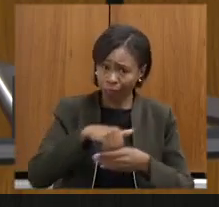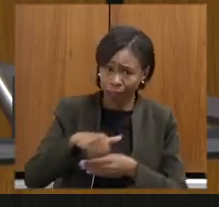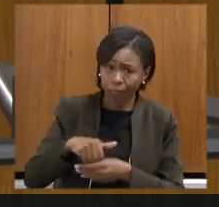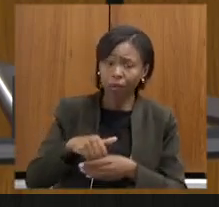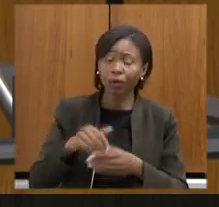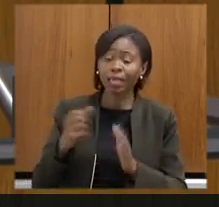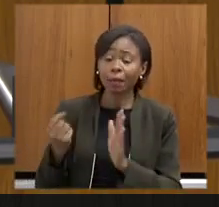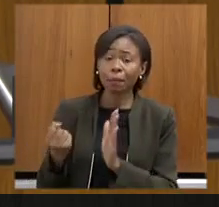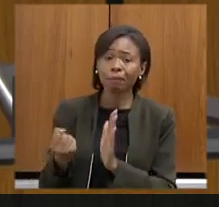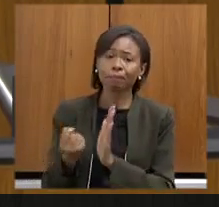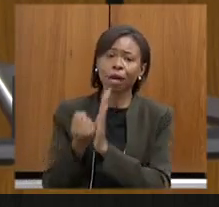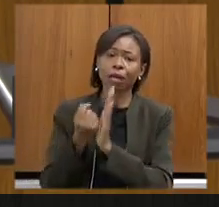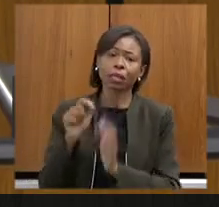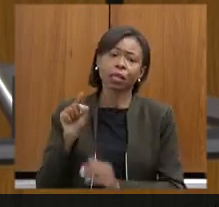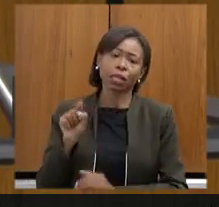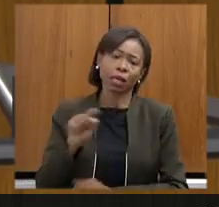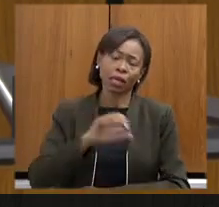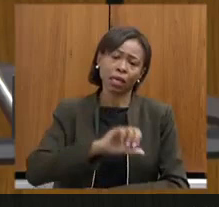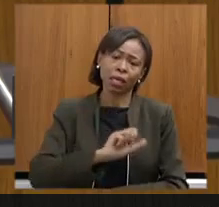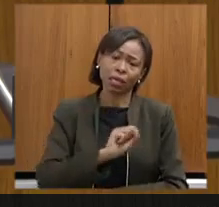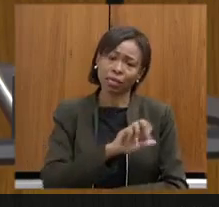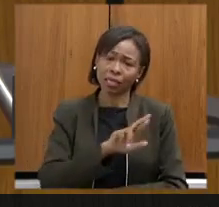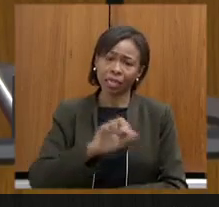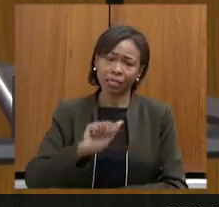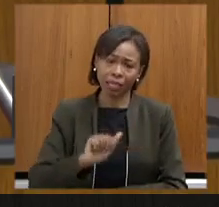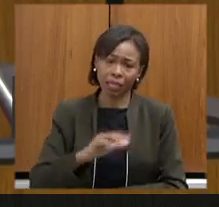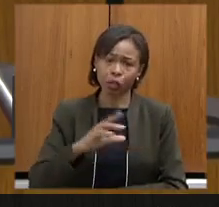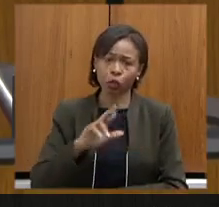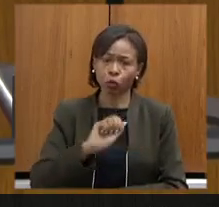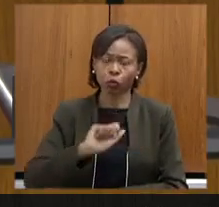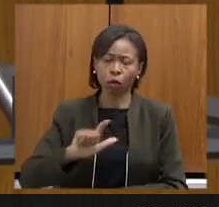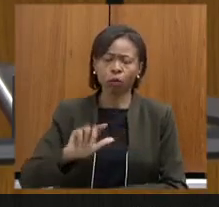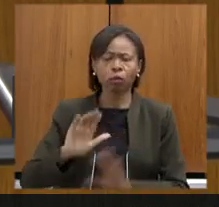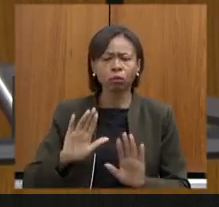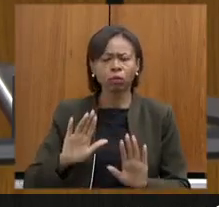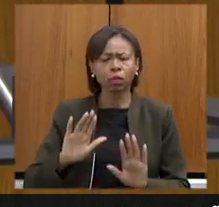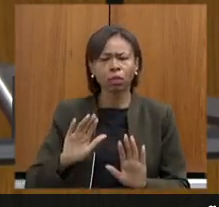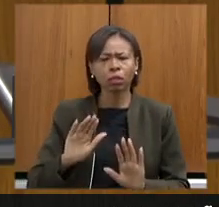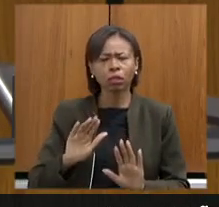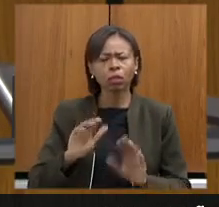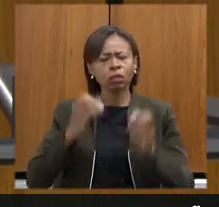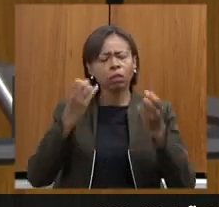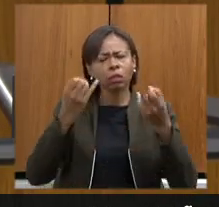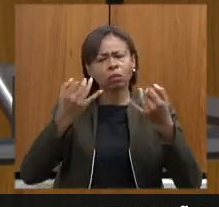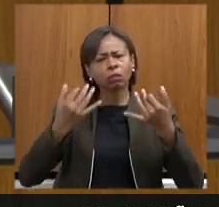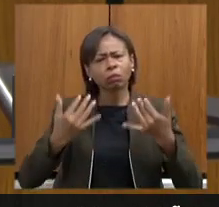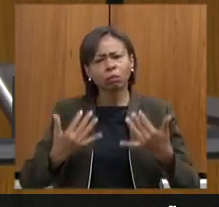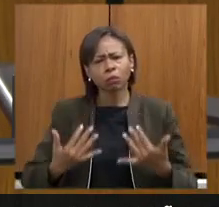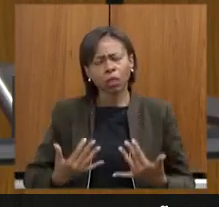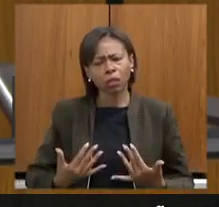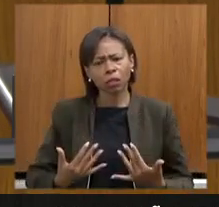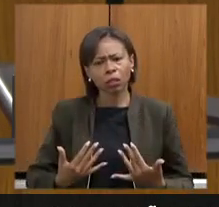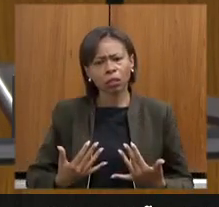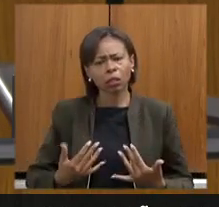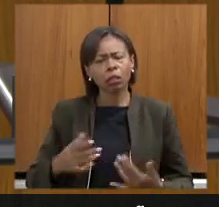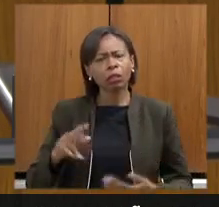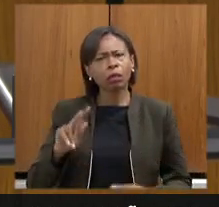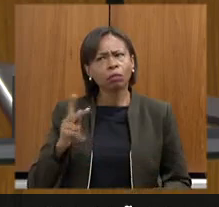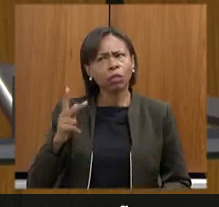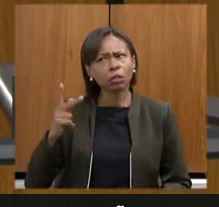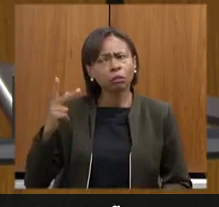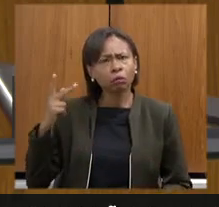da Serra do Curral. Eu gostaria de entender melhor por que considerando todo esse histórico de